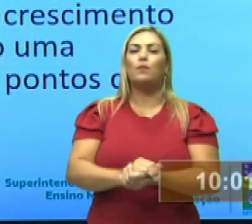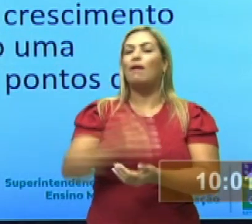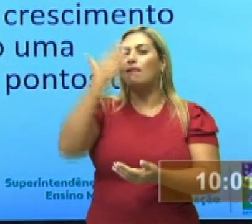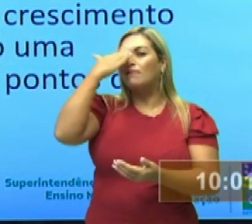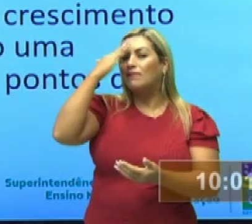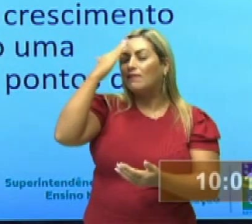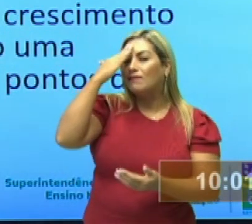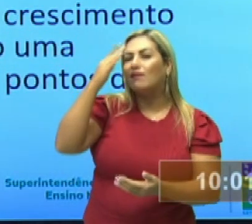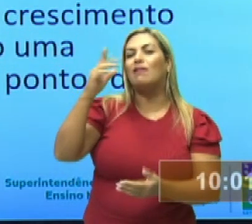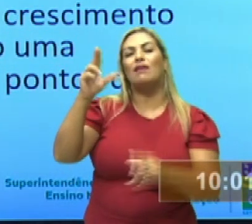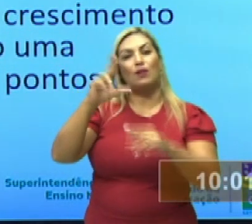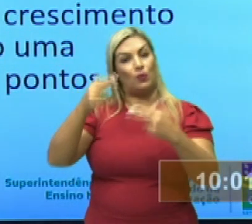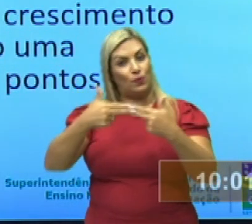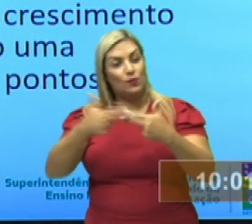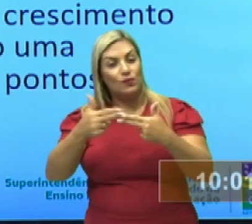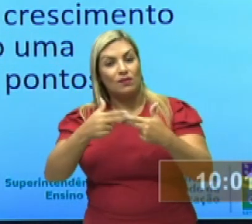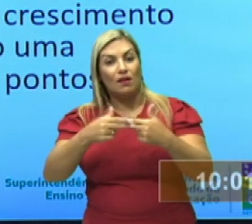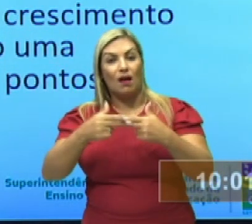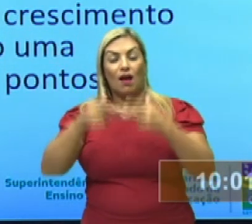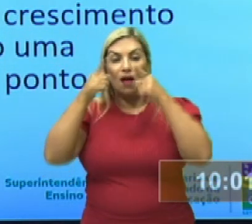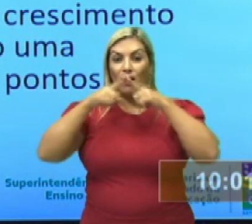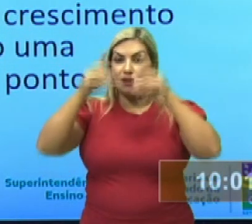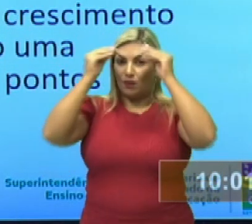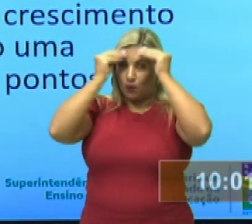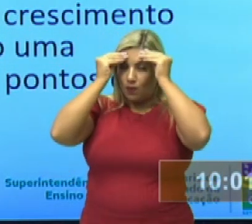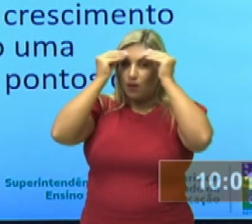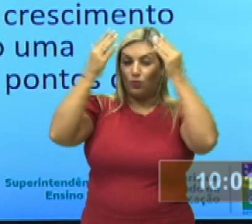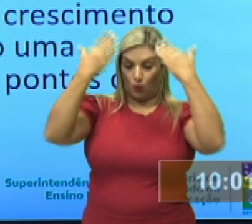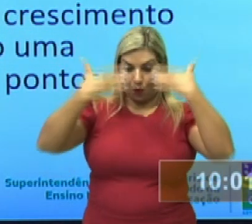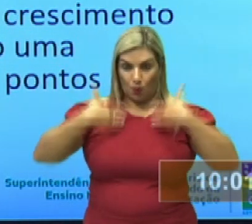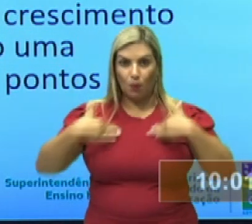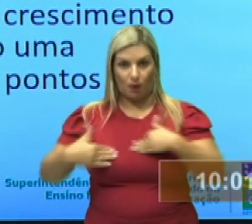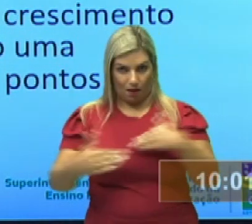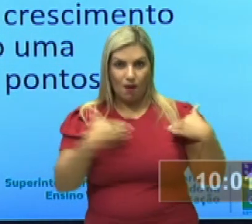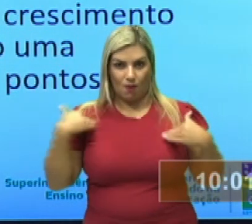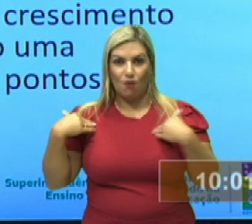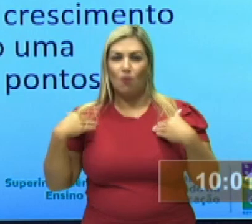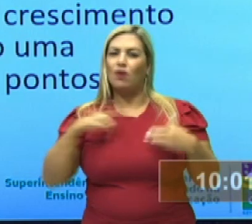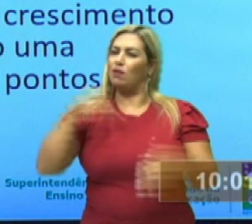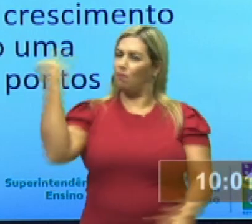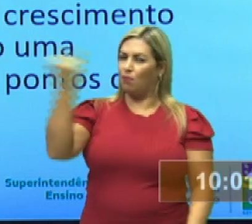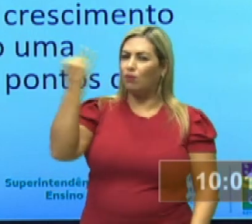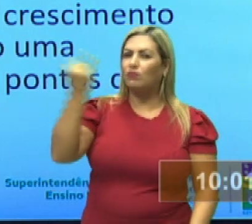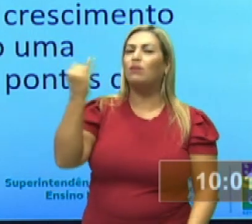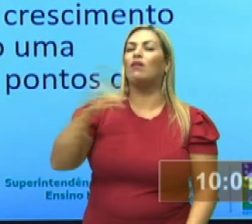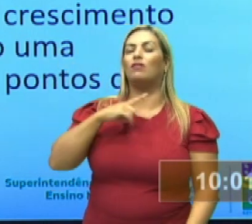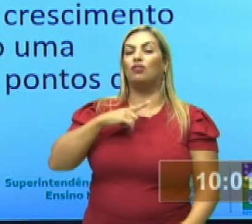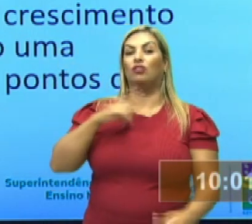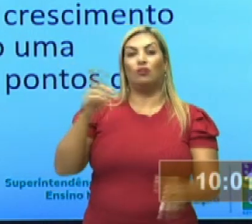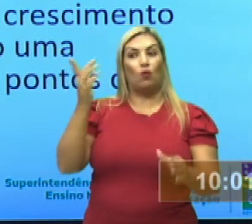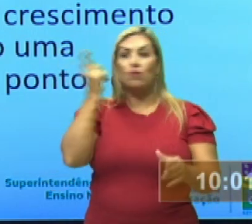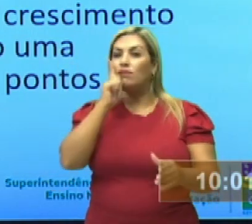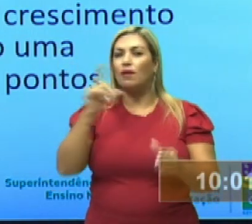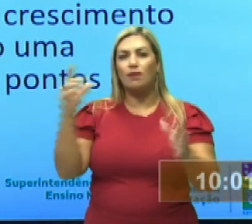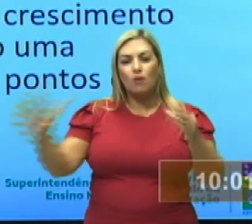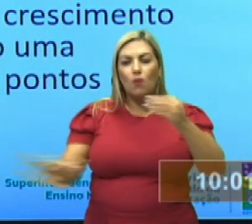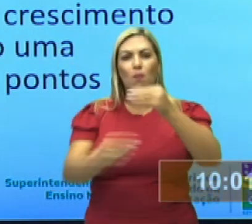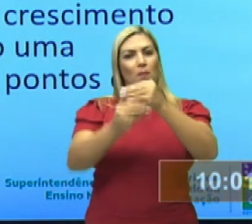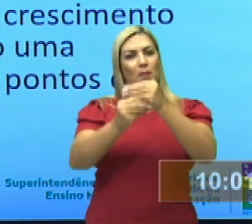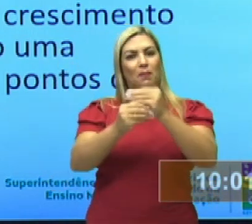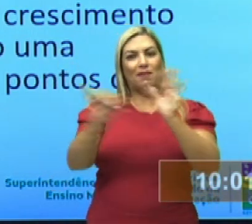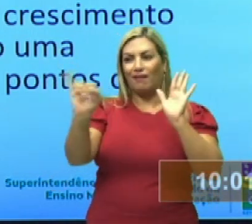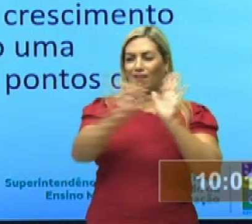e usar a linguagem corporal como relevante para a própria vida, integradora social e formadora da identidade.